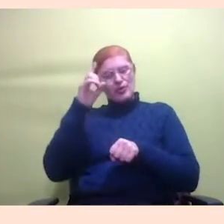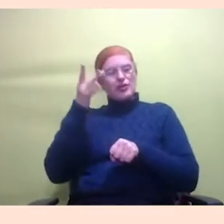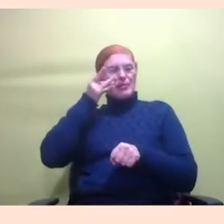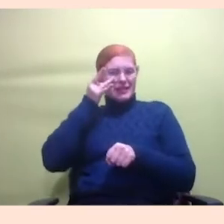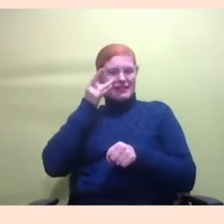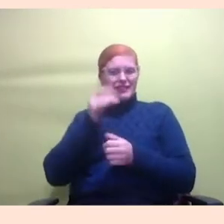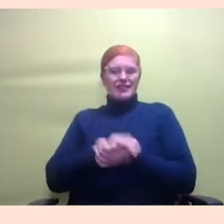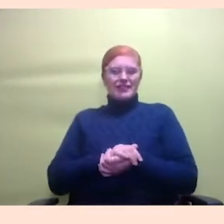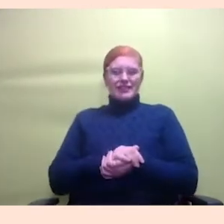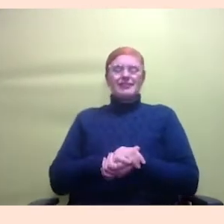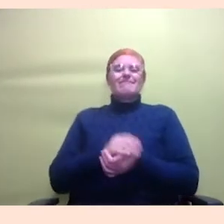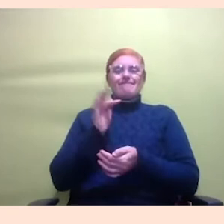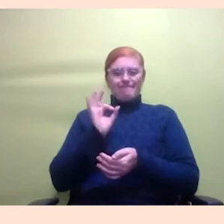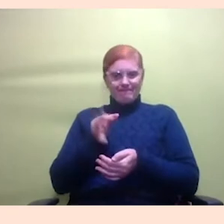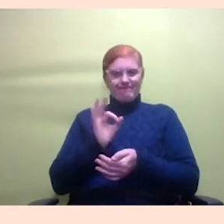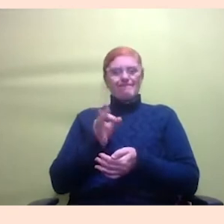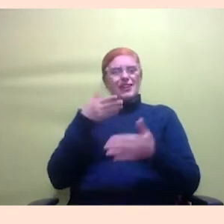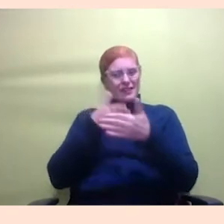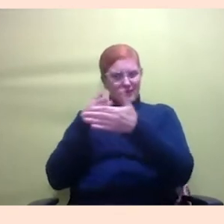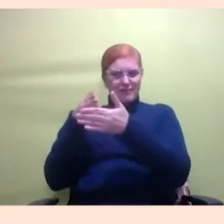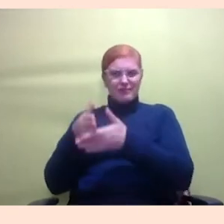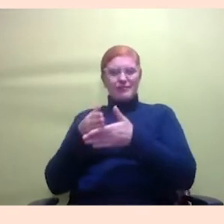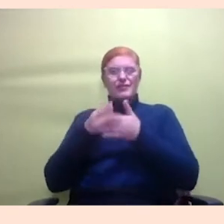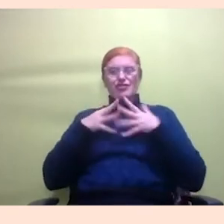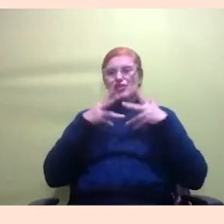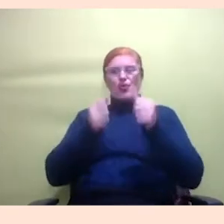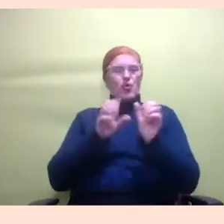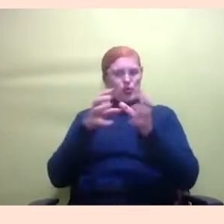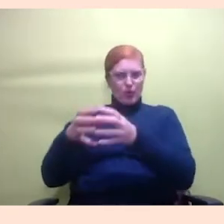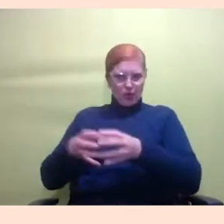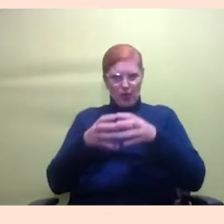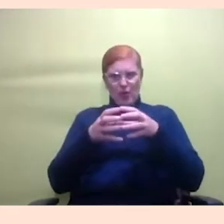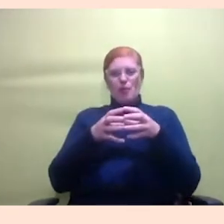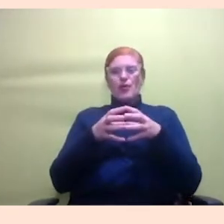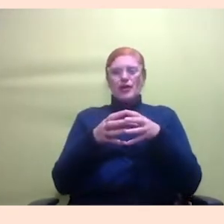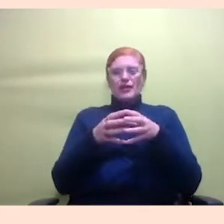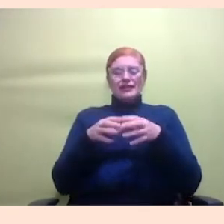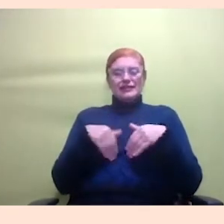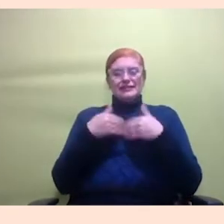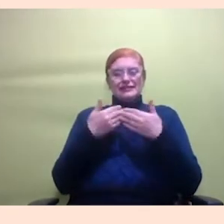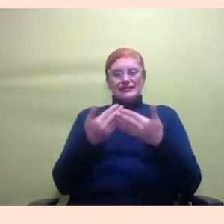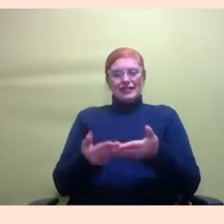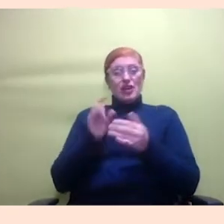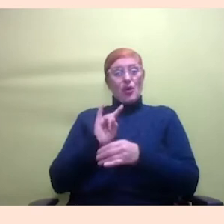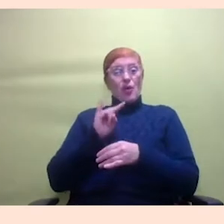uma limitação que atinge a nós todas gente vamos agora para a nossa última rodada a gente vai passar um pouquinho do